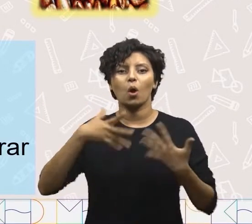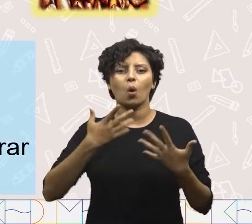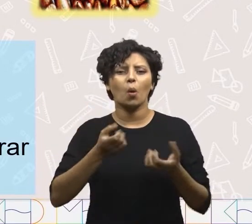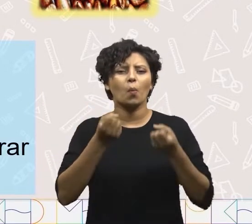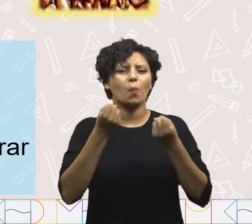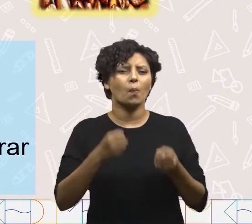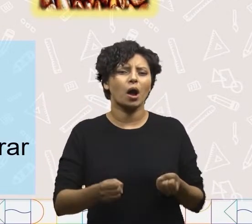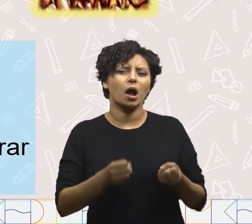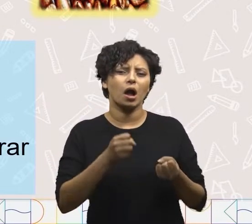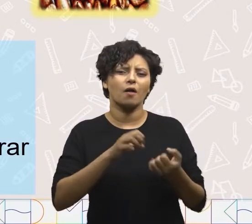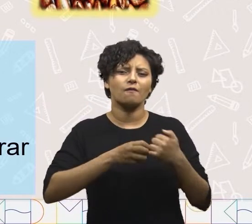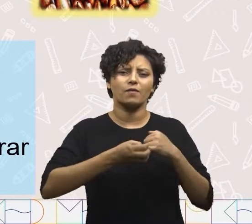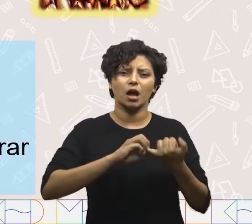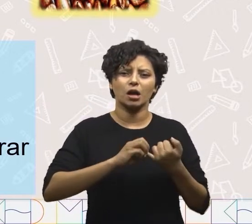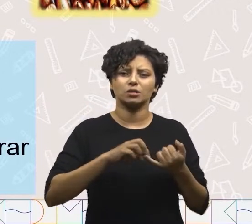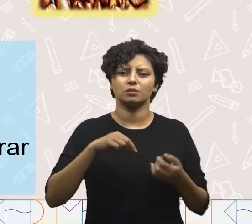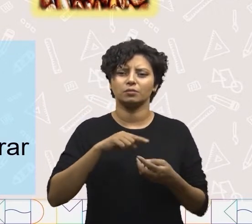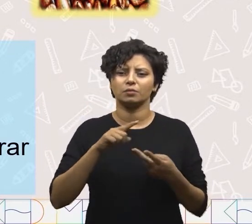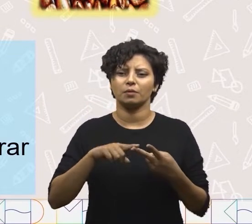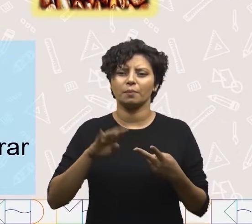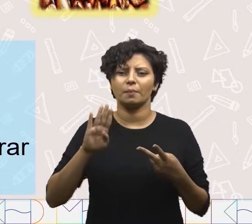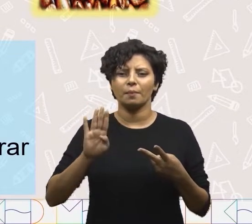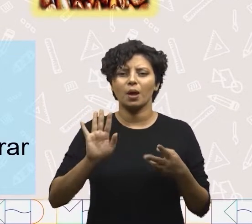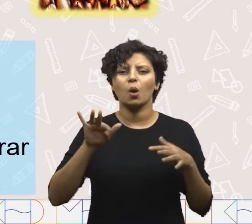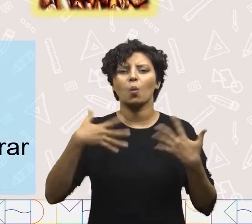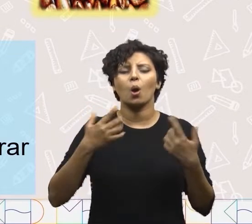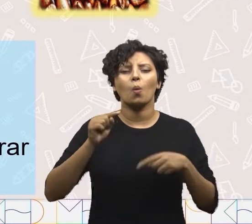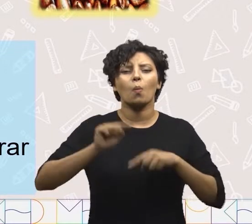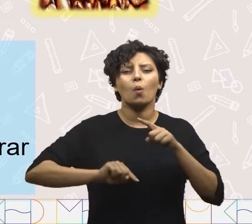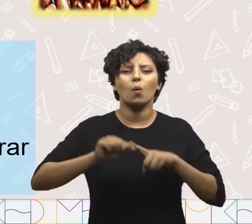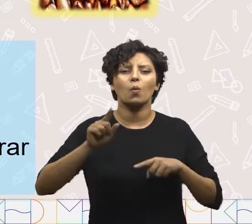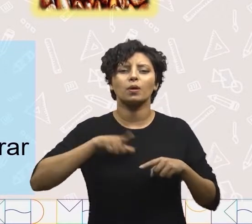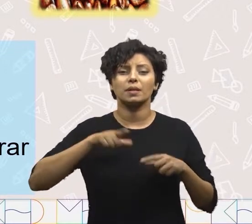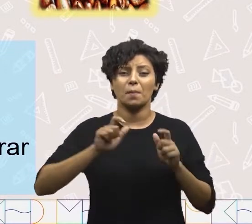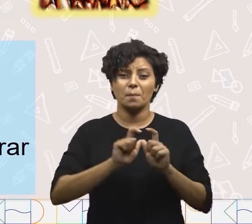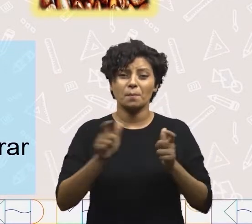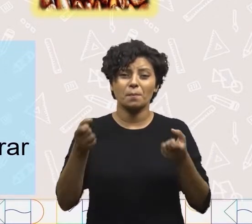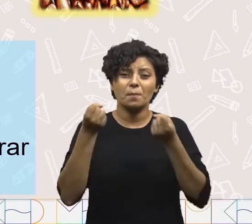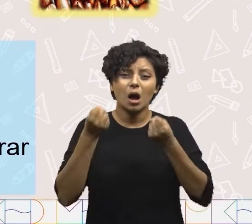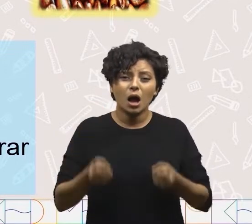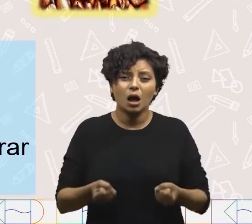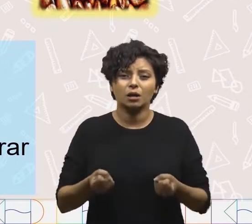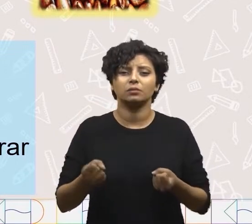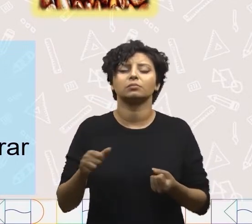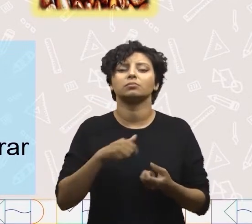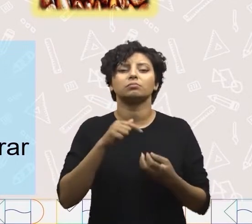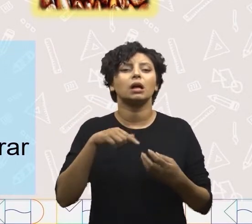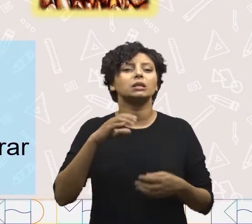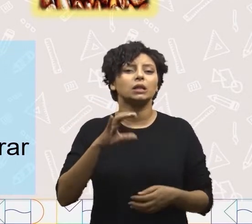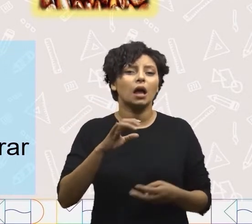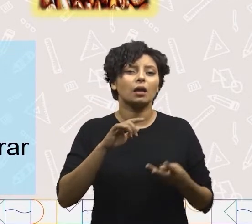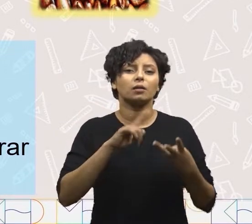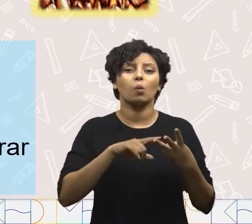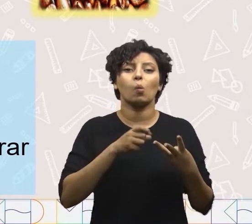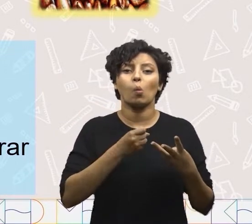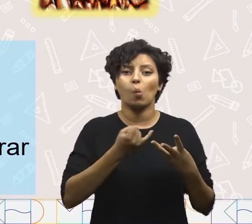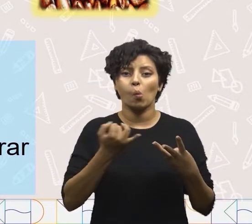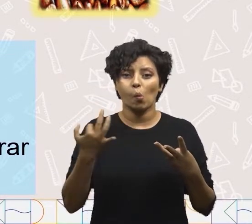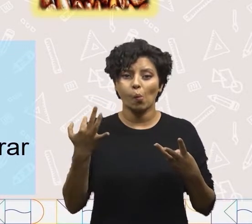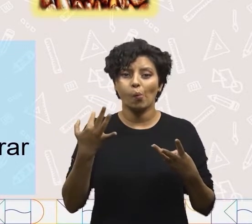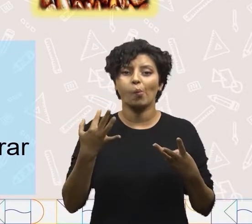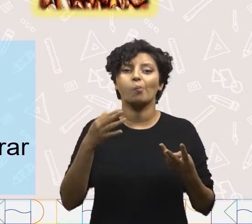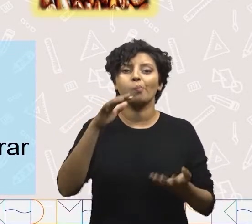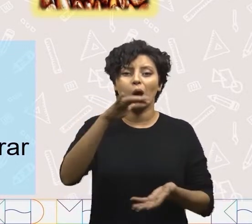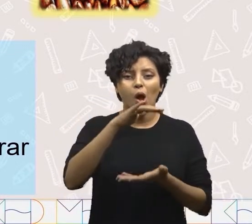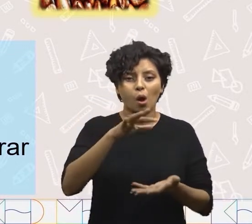o peso do feijão? Letra B. Qual o produto tem maior peso? Letra C. Quantos pacotes